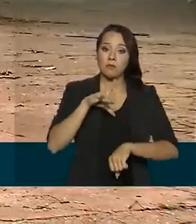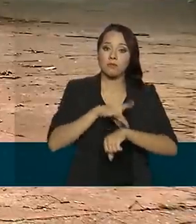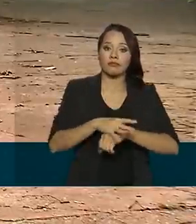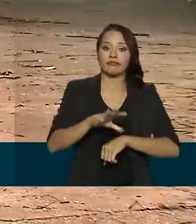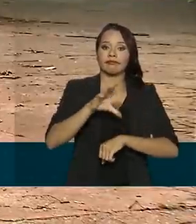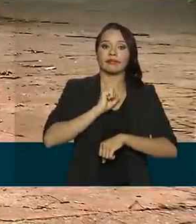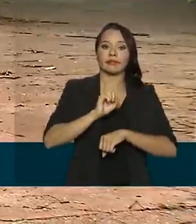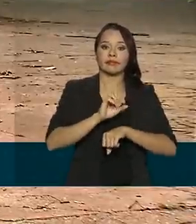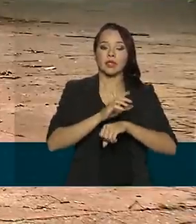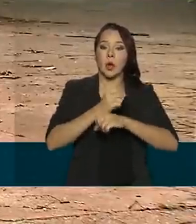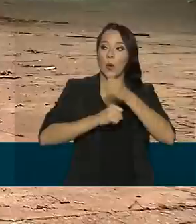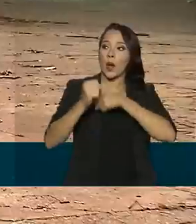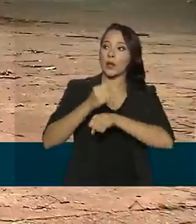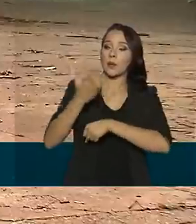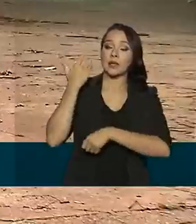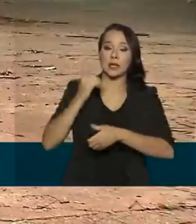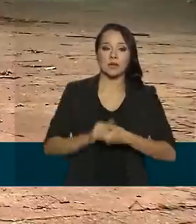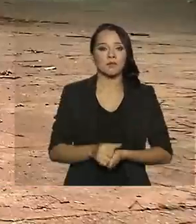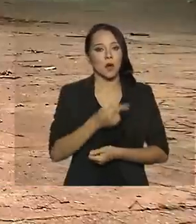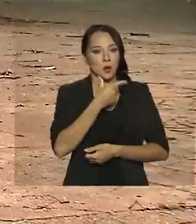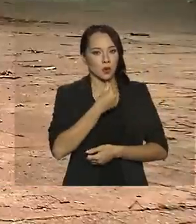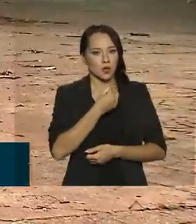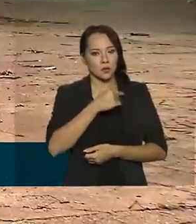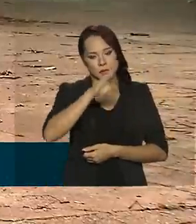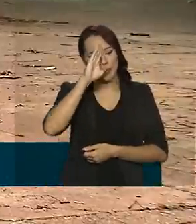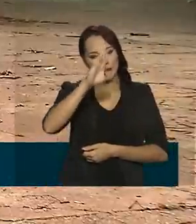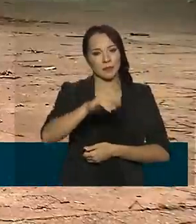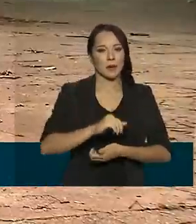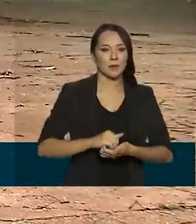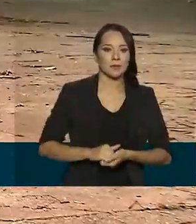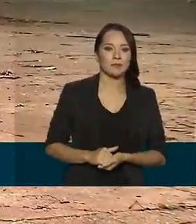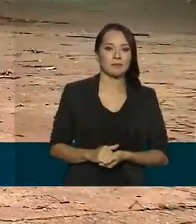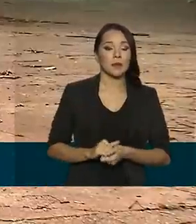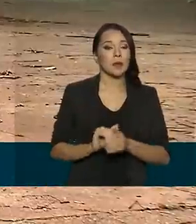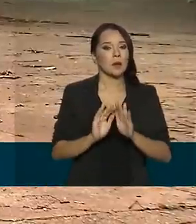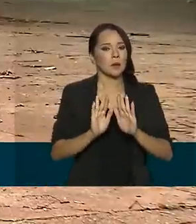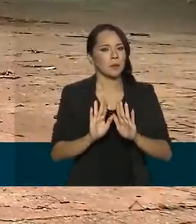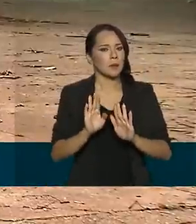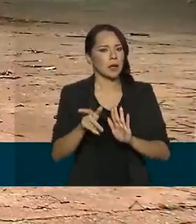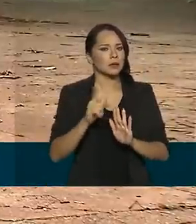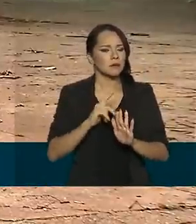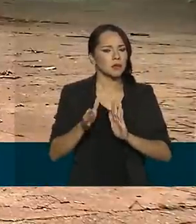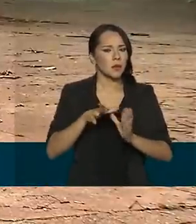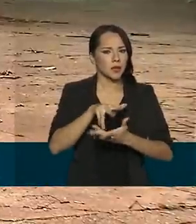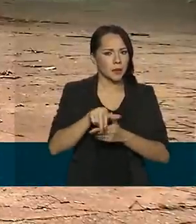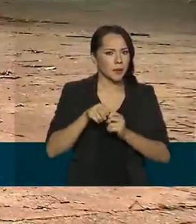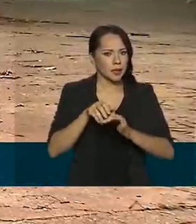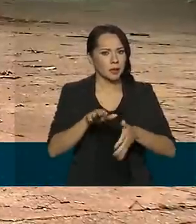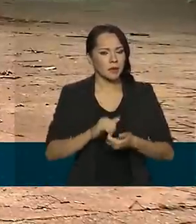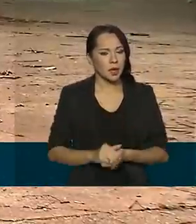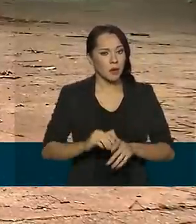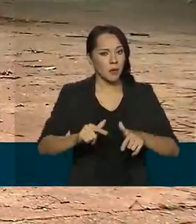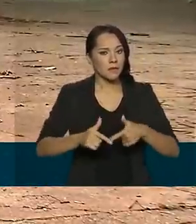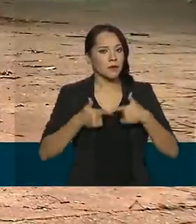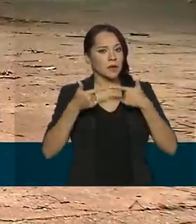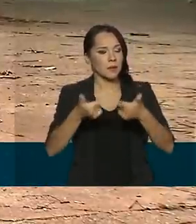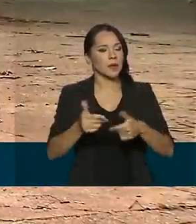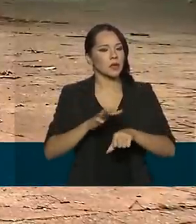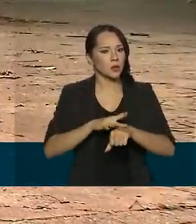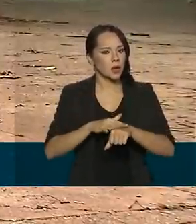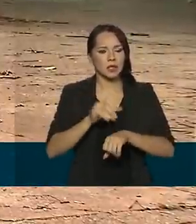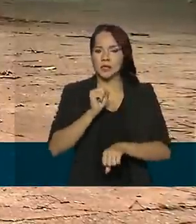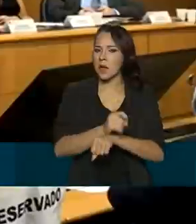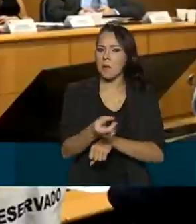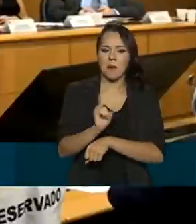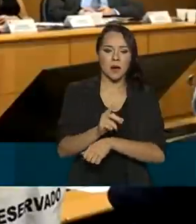só no ano passado. E os homens são os mais atingidos. Mas mesmo com a pandemia, o enfrentamento à doença